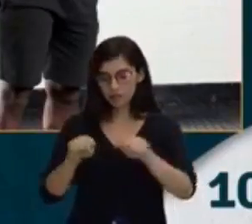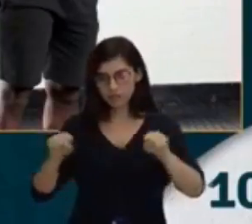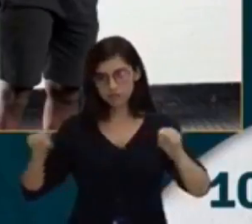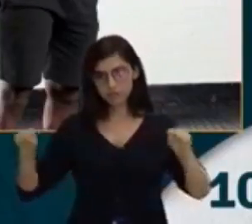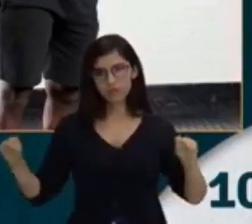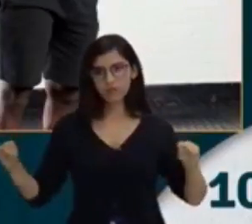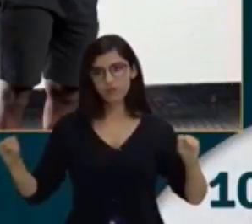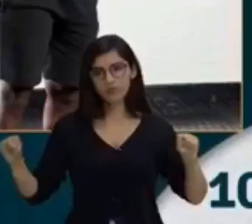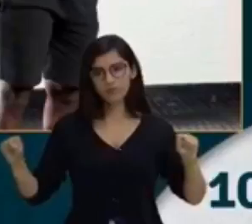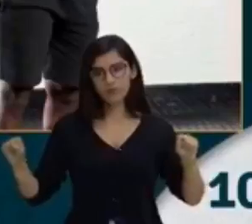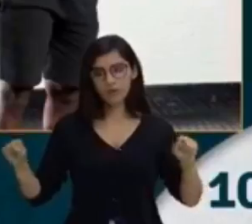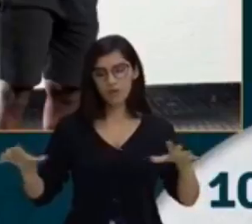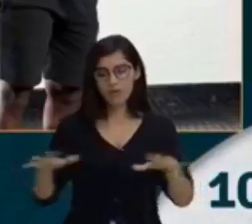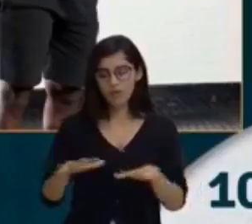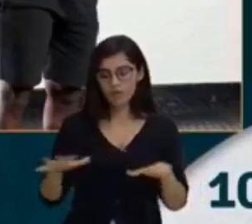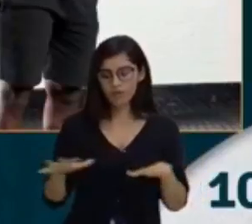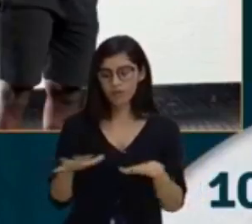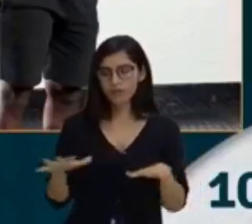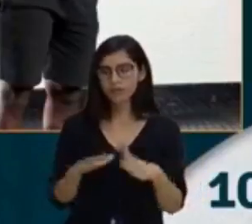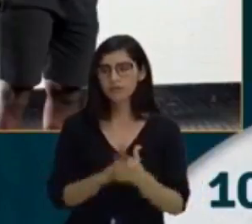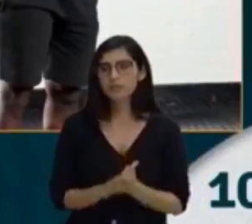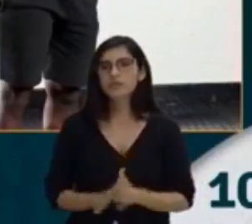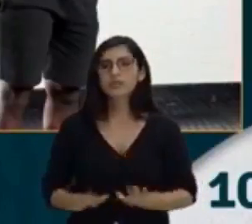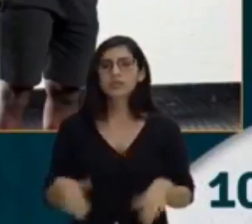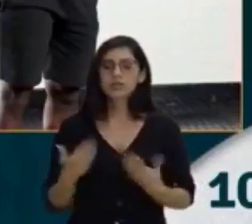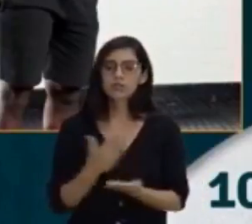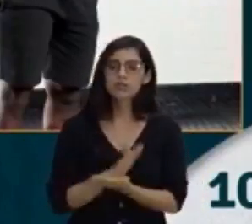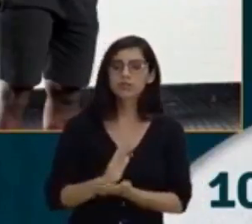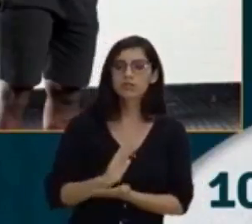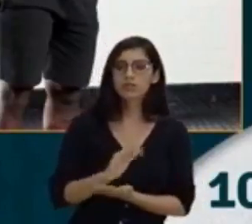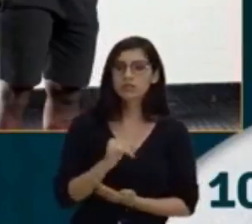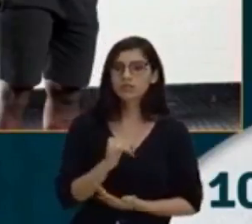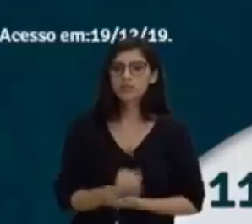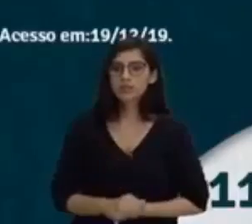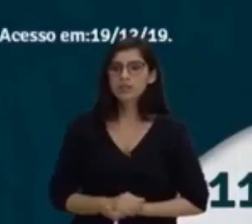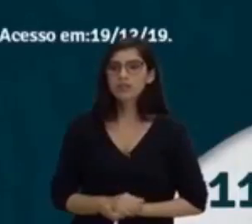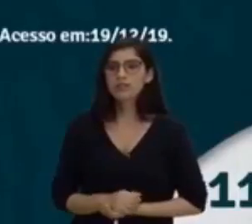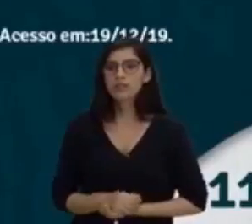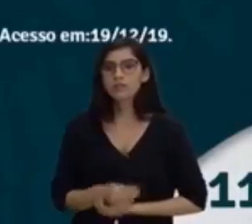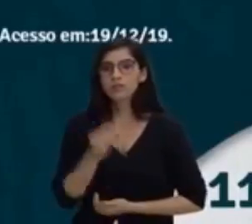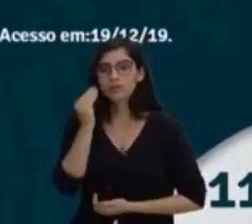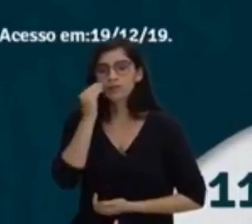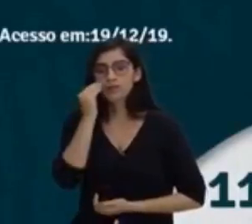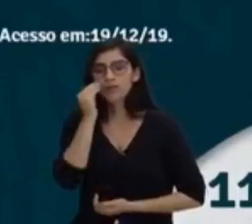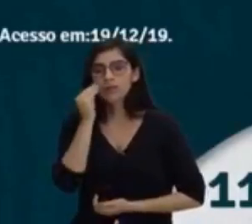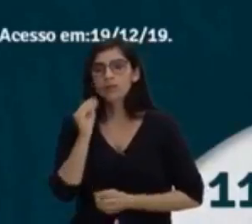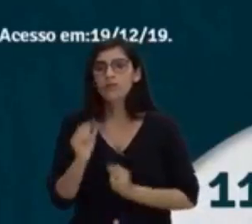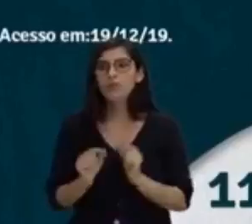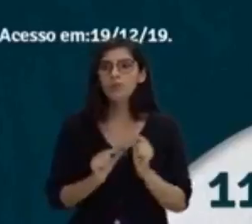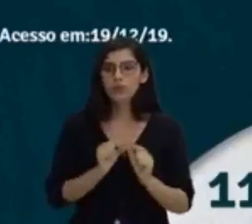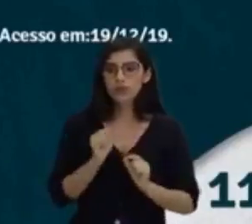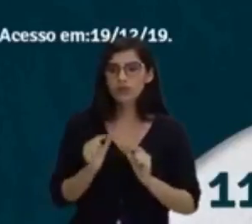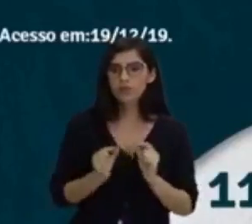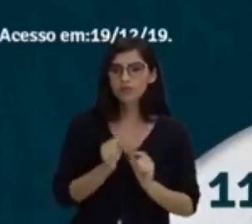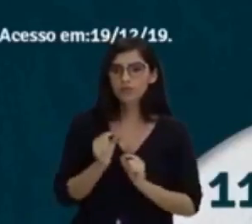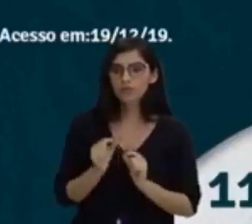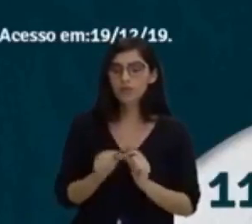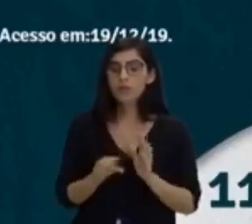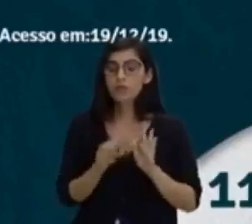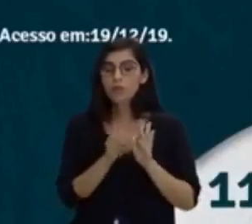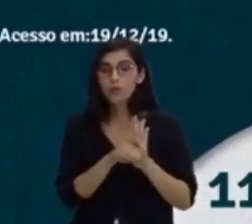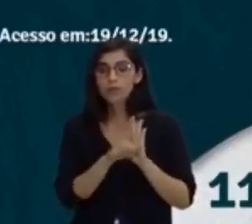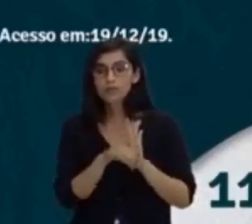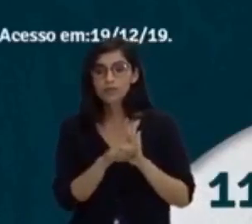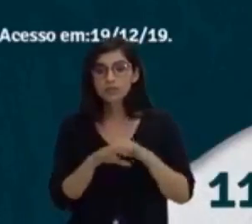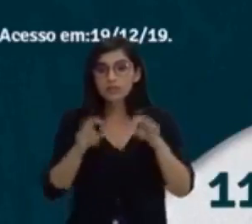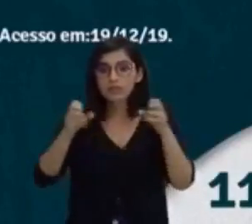ao movimento. Então, vamos continuar e vamos ver agora o que os conceitos falam